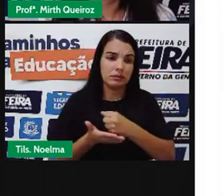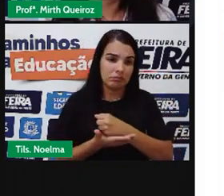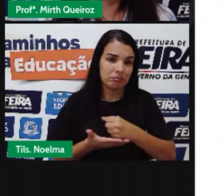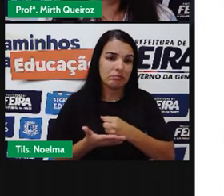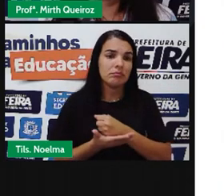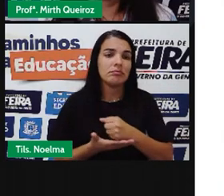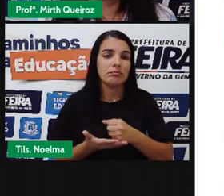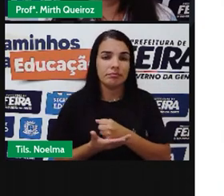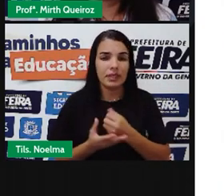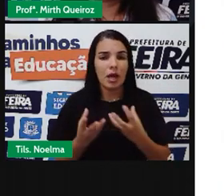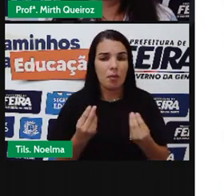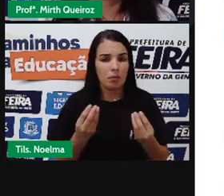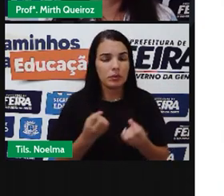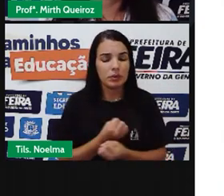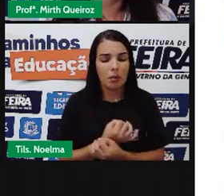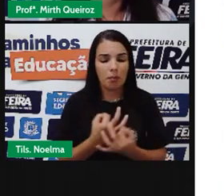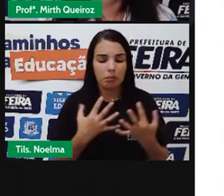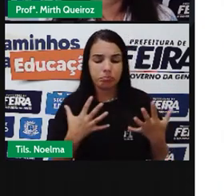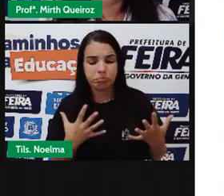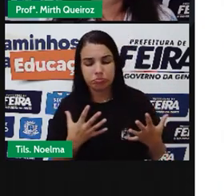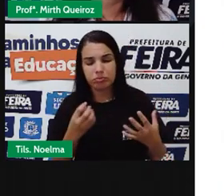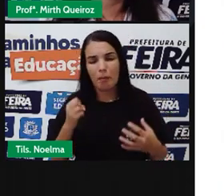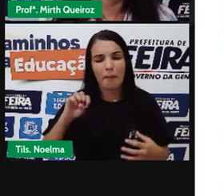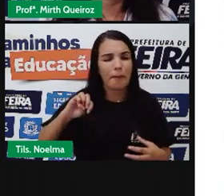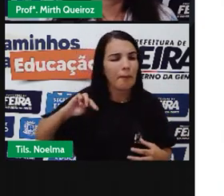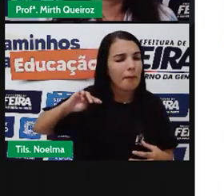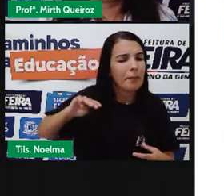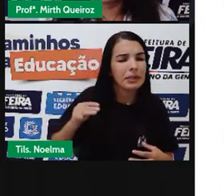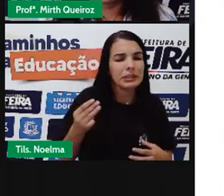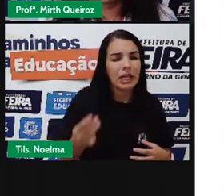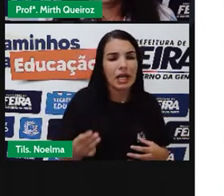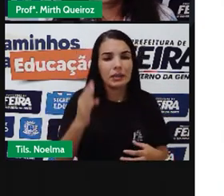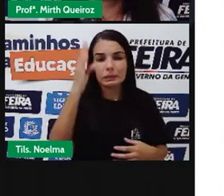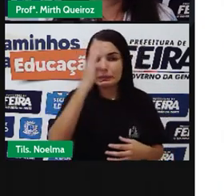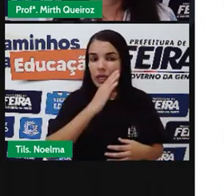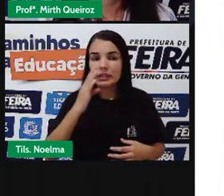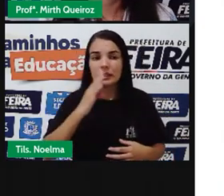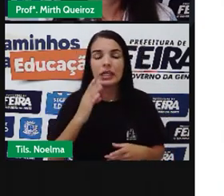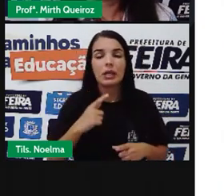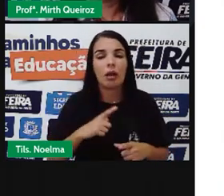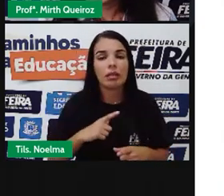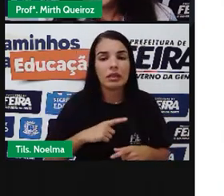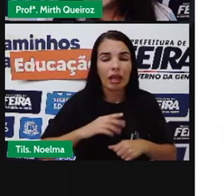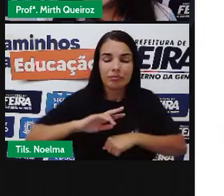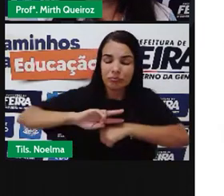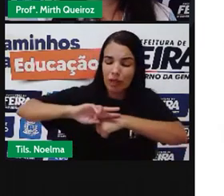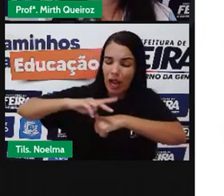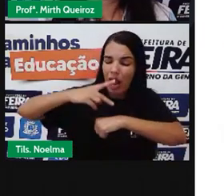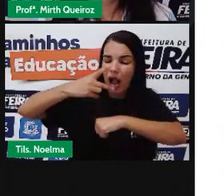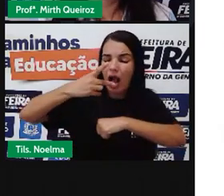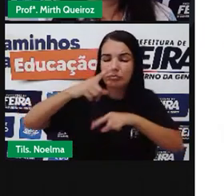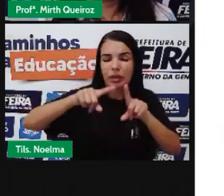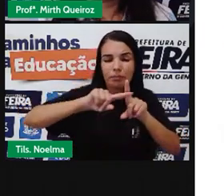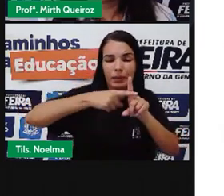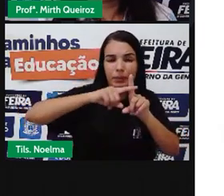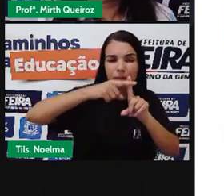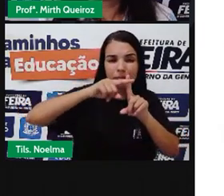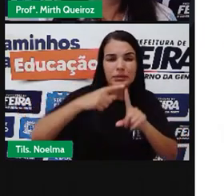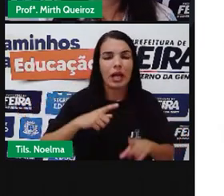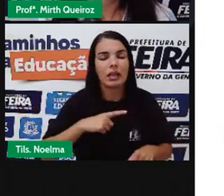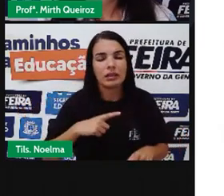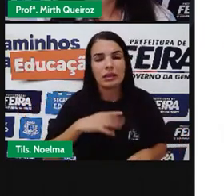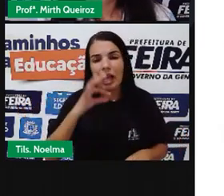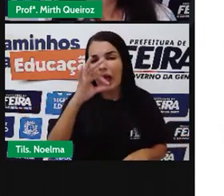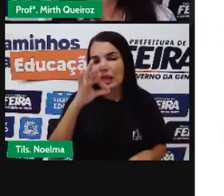milhares De brasileiros Devido a essa Alta Taxa De falta De saneamento